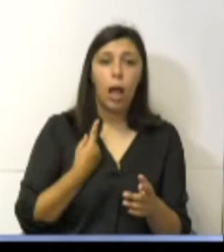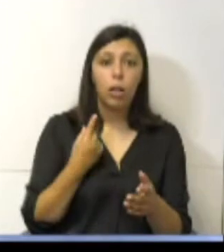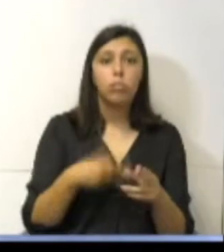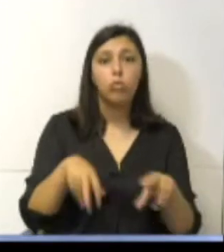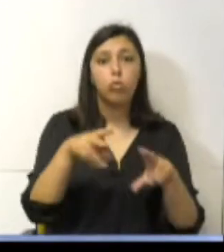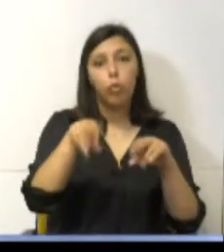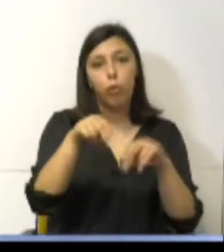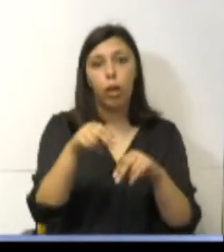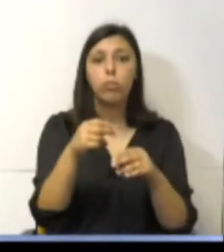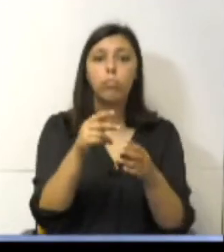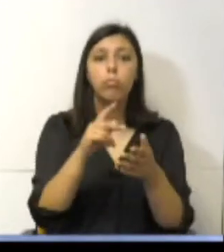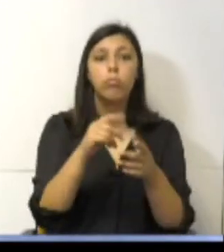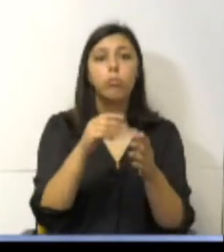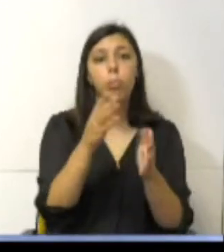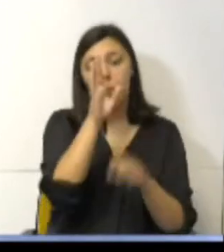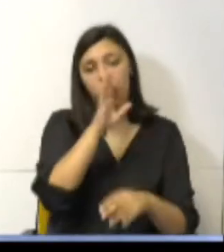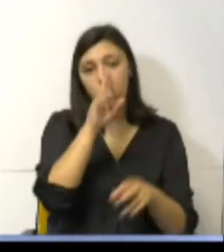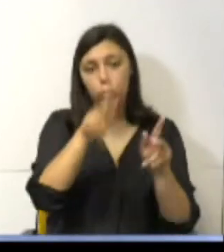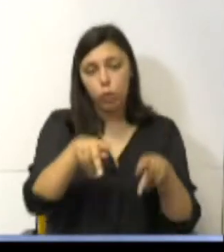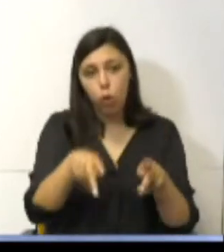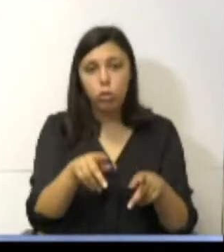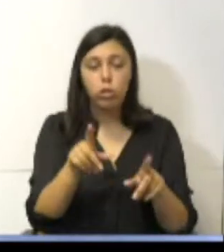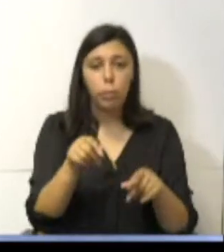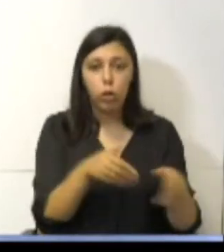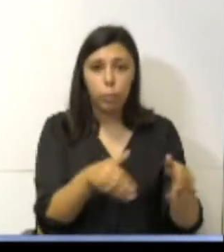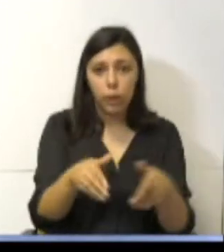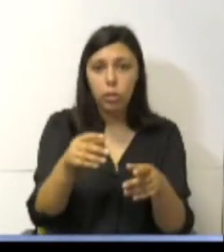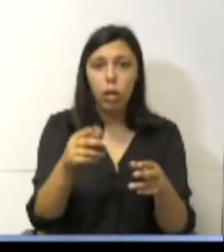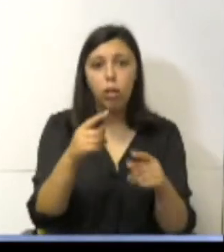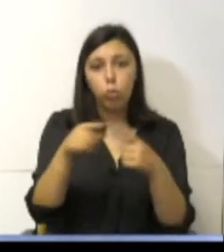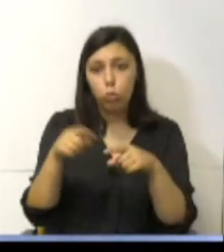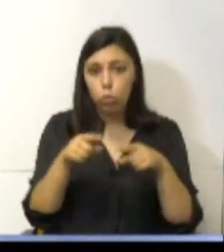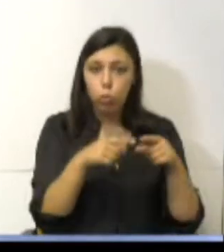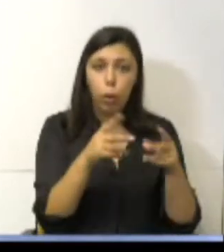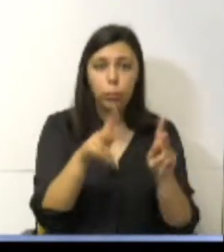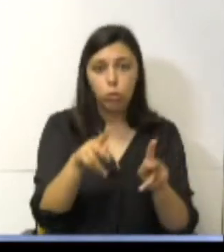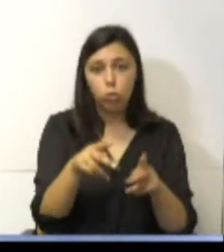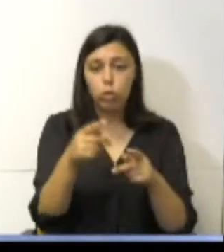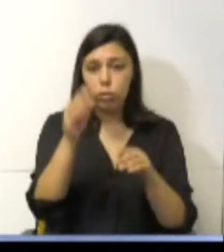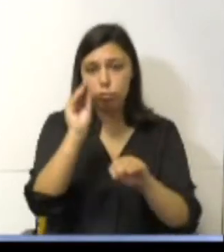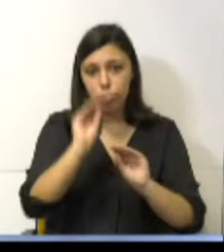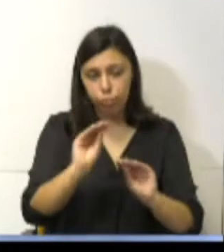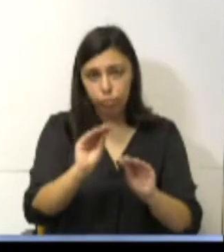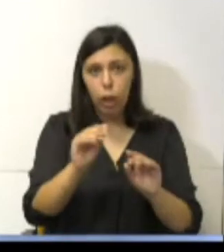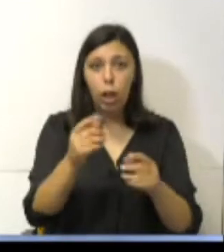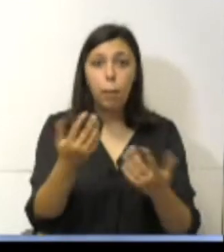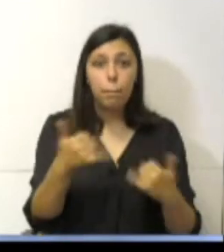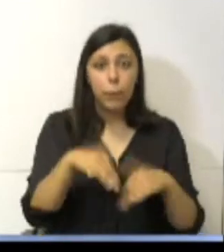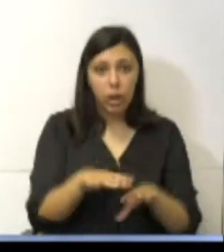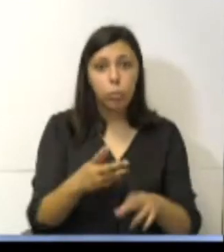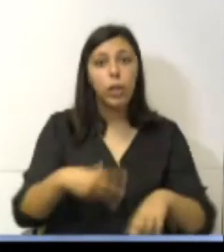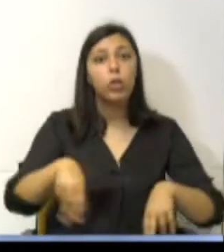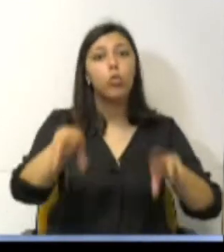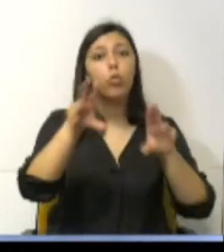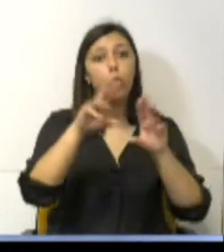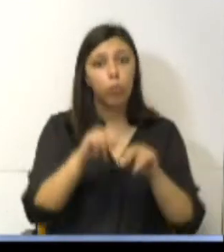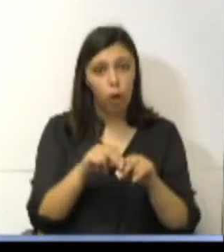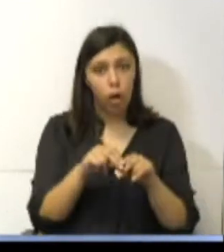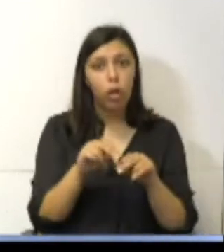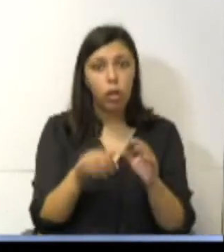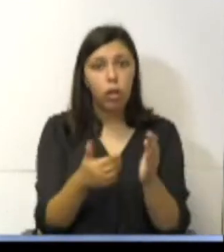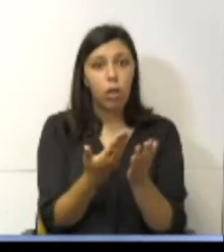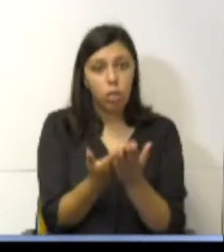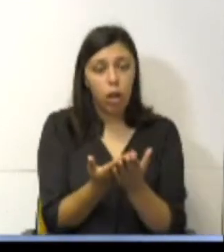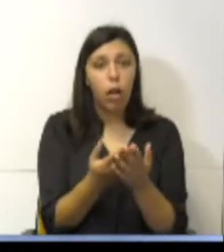pedagógicas, no caminho da diversificação das metodologias de ensino. Contudo, para inovar e apostar na mudança de práticas,